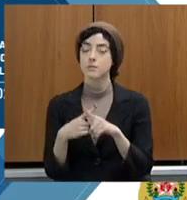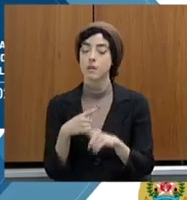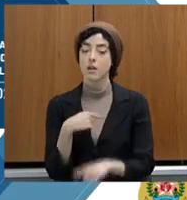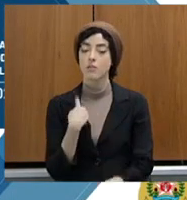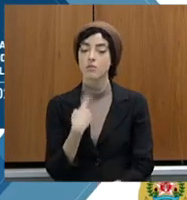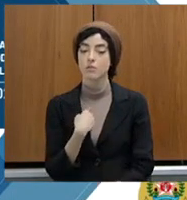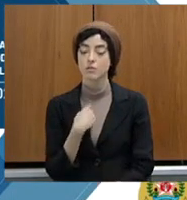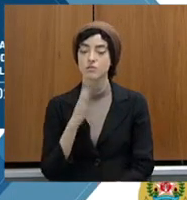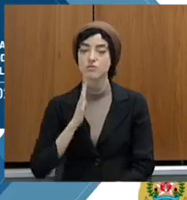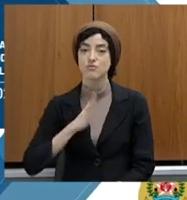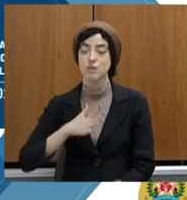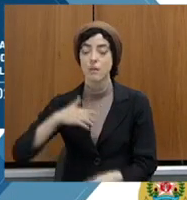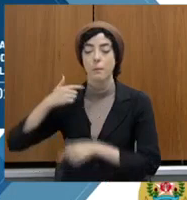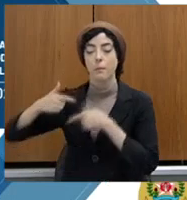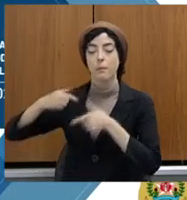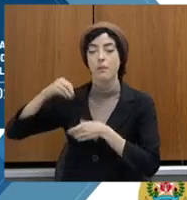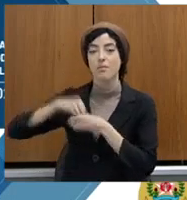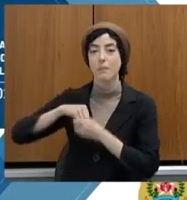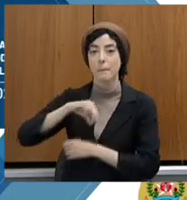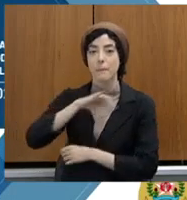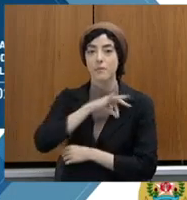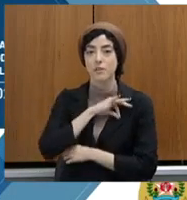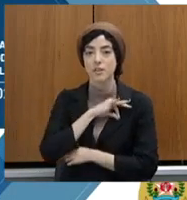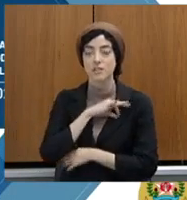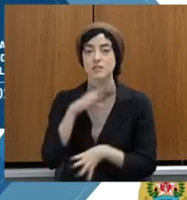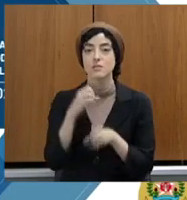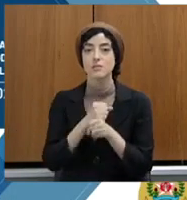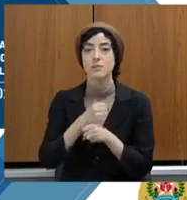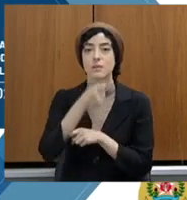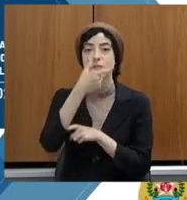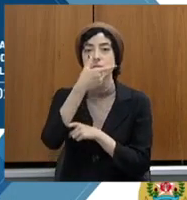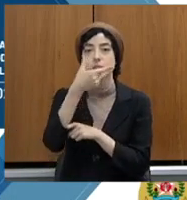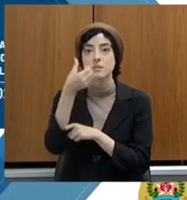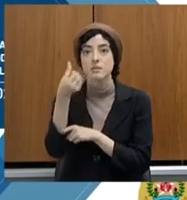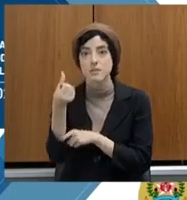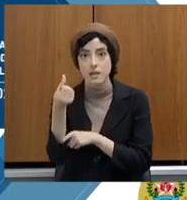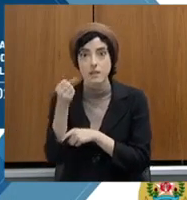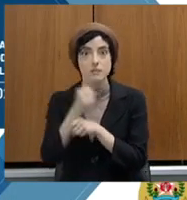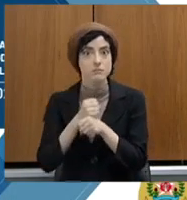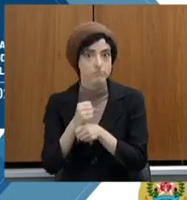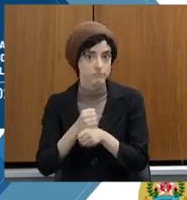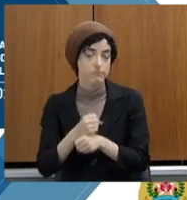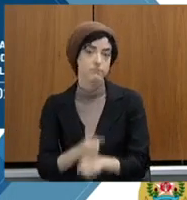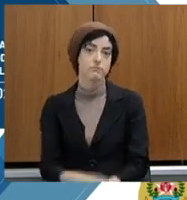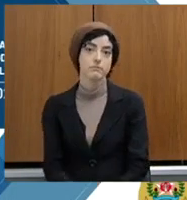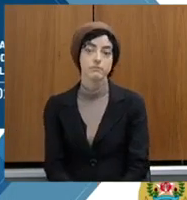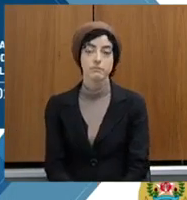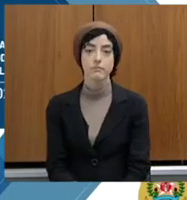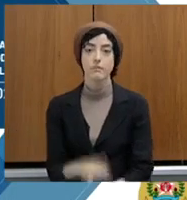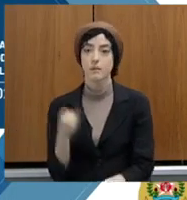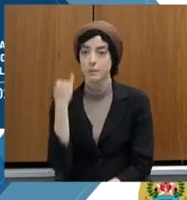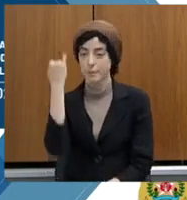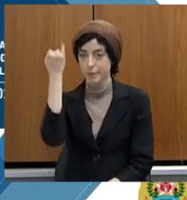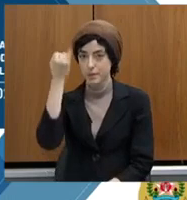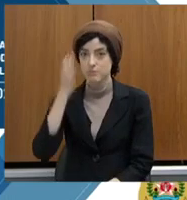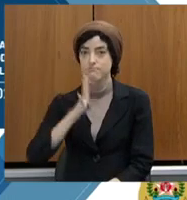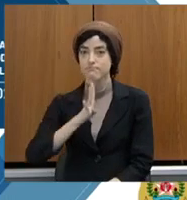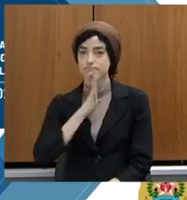anos. E o importante é conhecer para gerir, para melhor